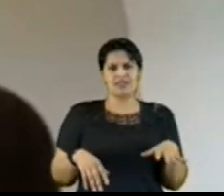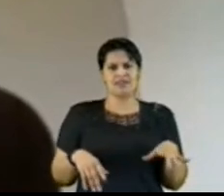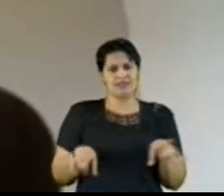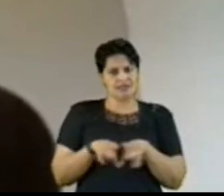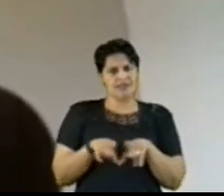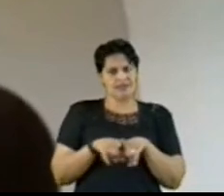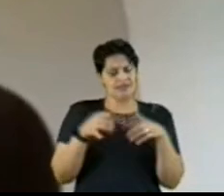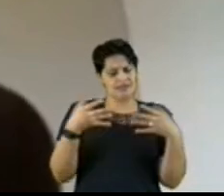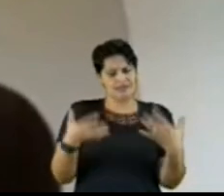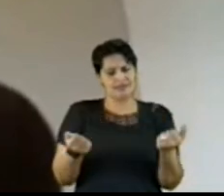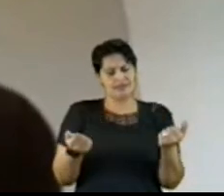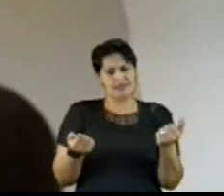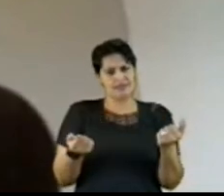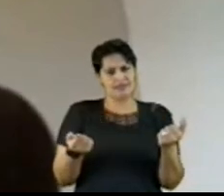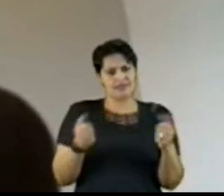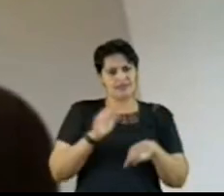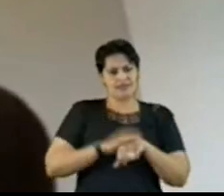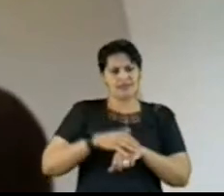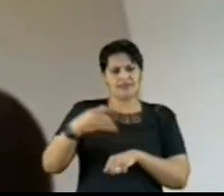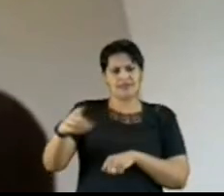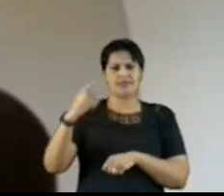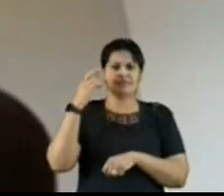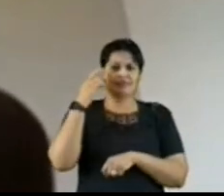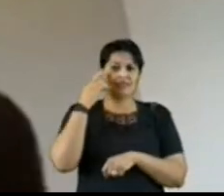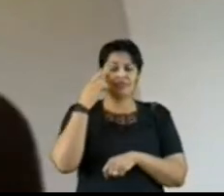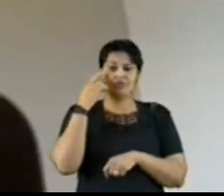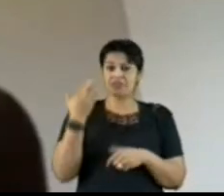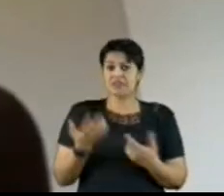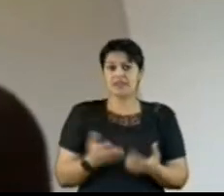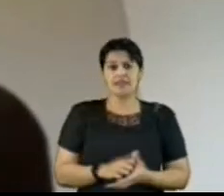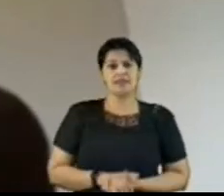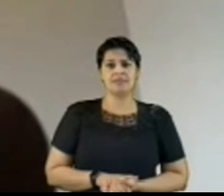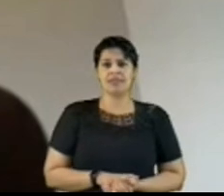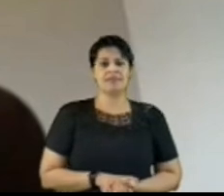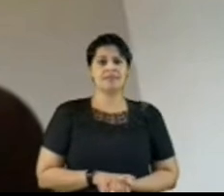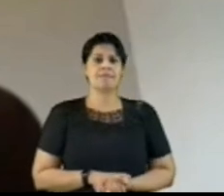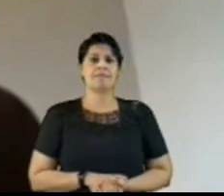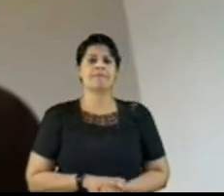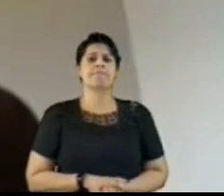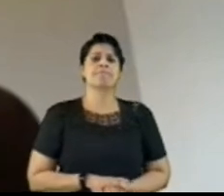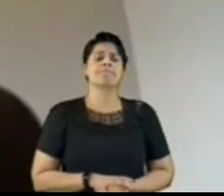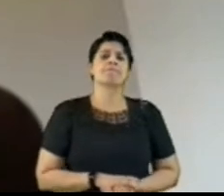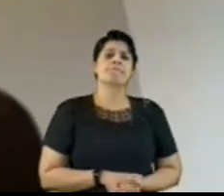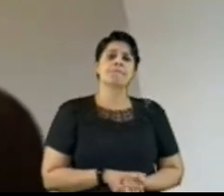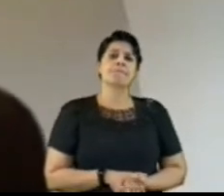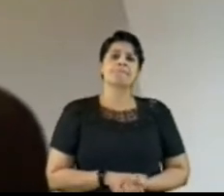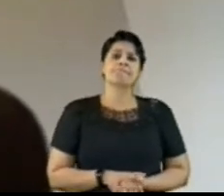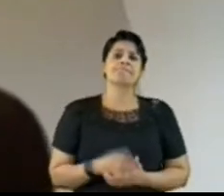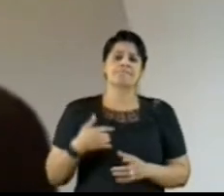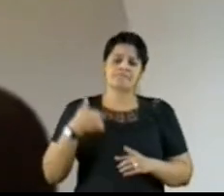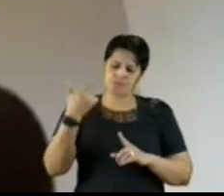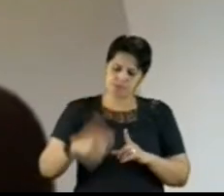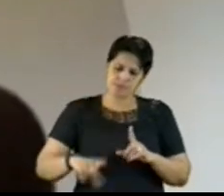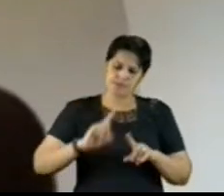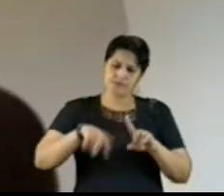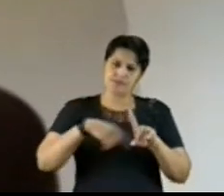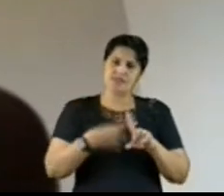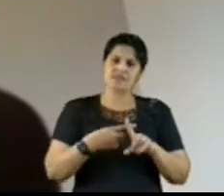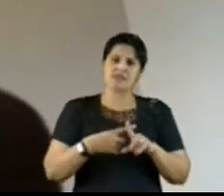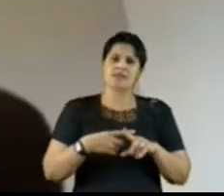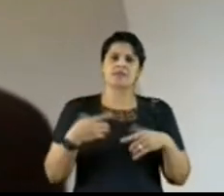aproveitadas pelo relator e pela aprovação à futura do que vier, portanto, ser mais discutido nesta casa.